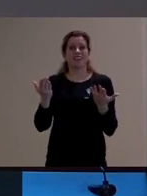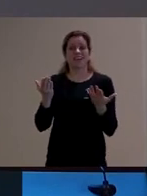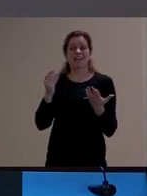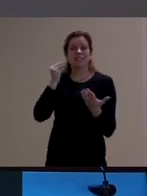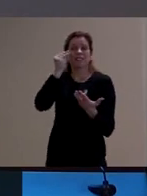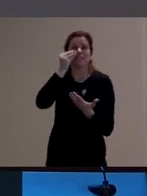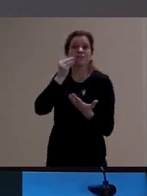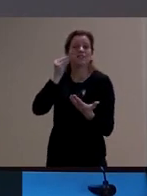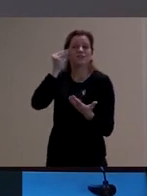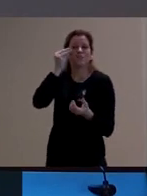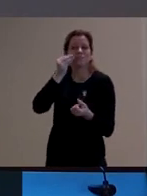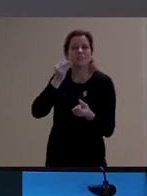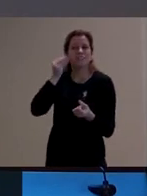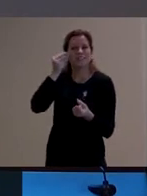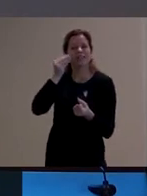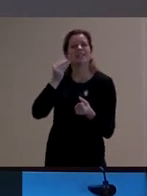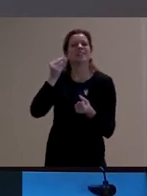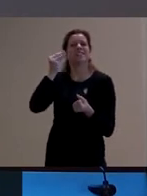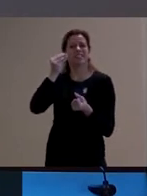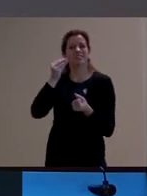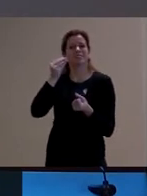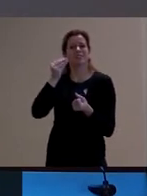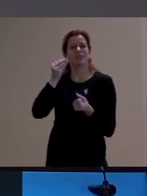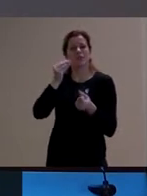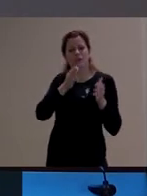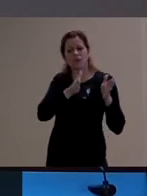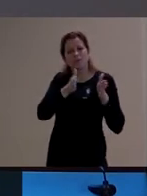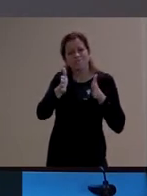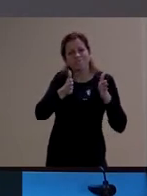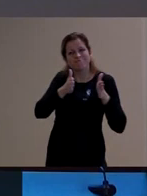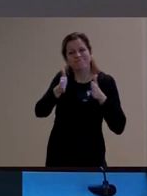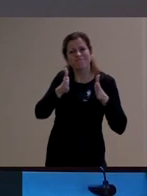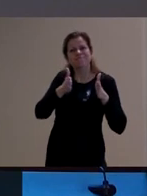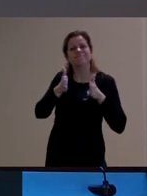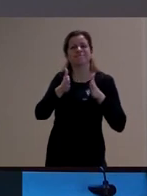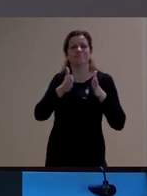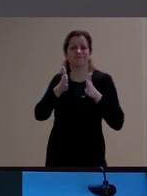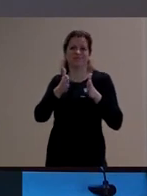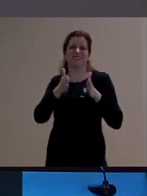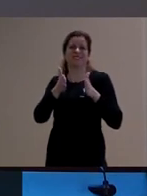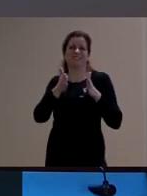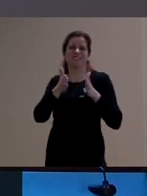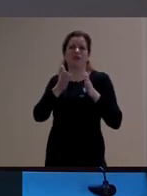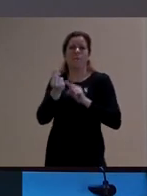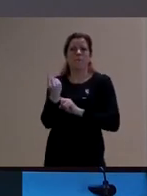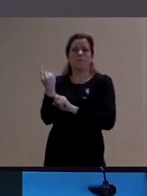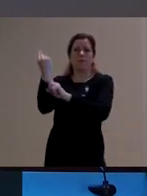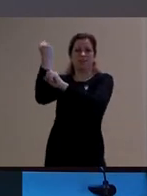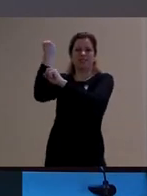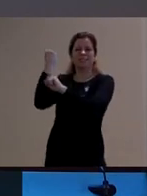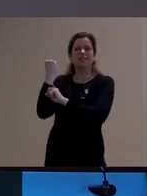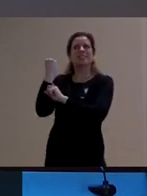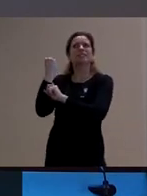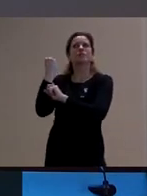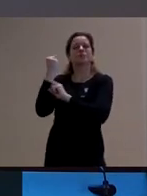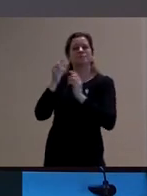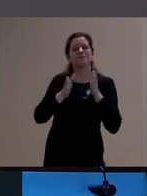infância que tem naquele período e a infância então passa a ser um tema de